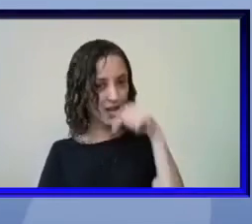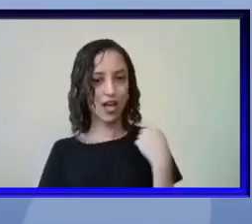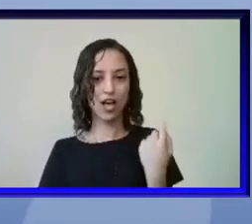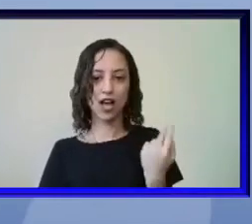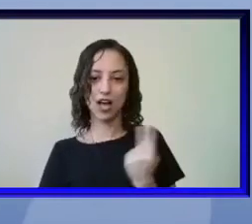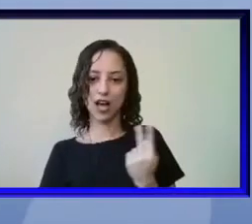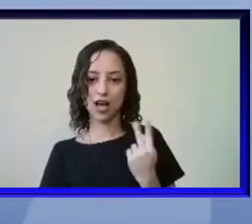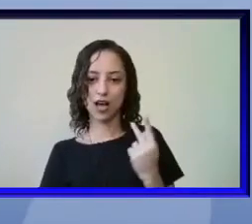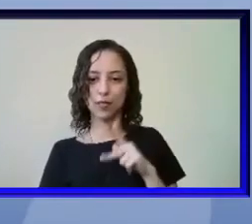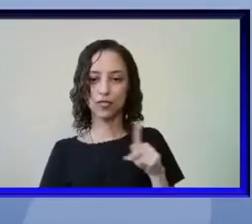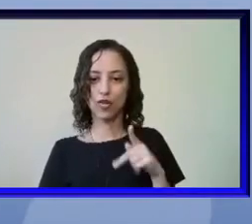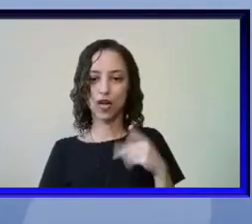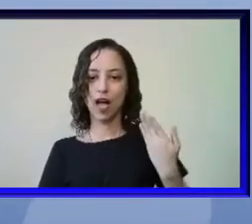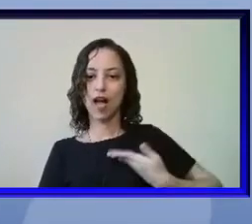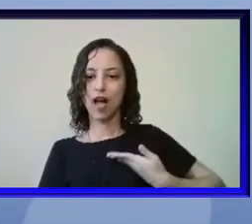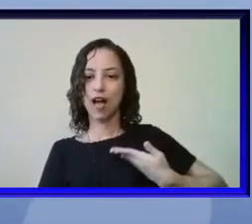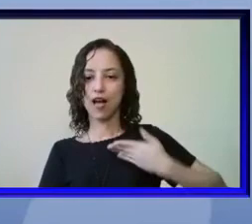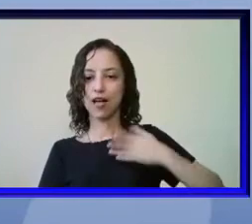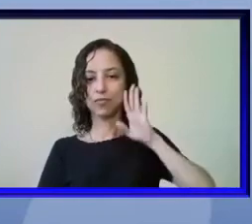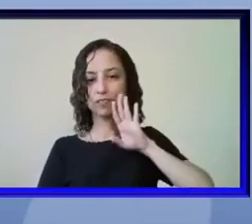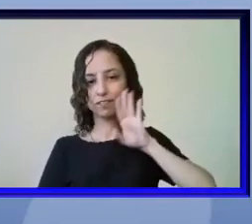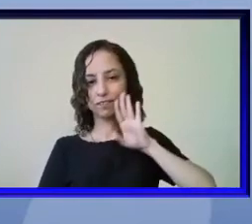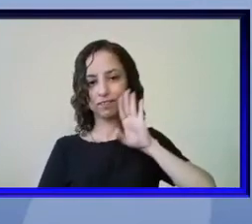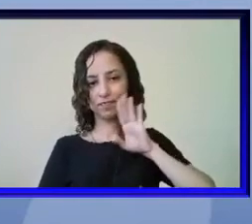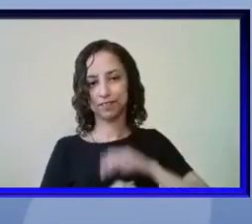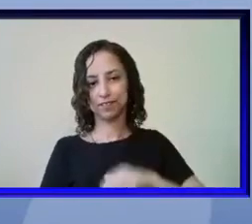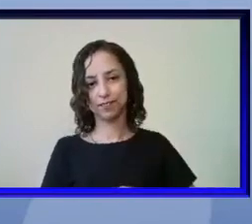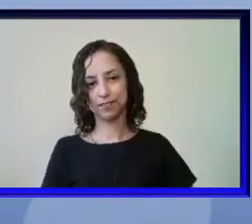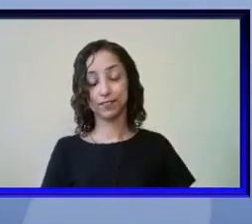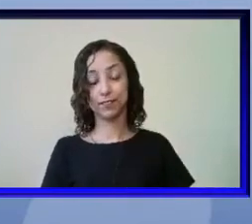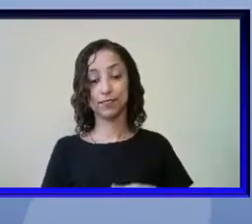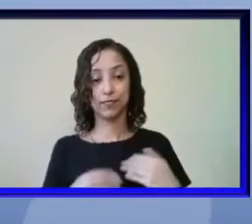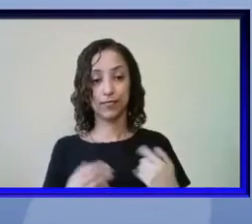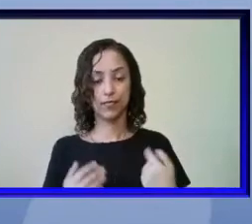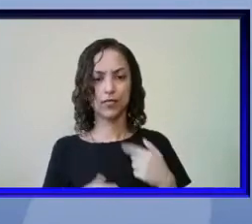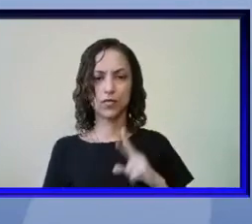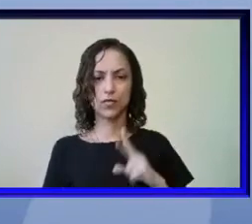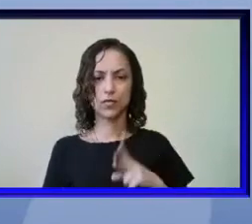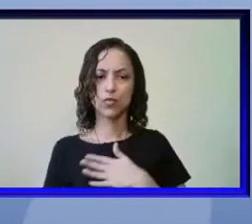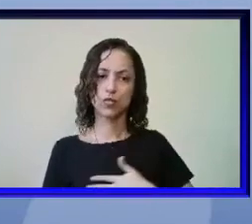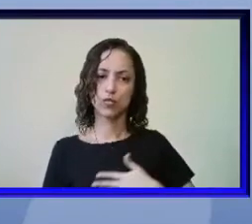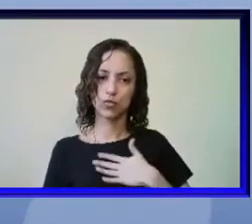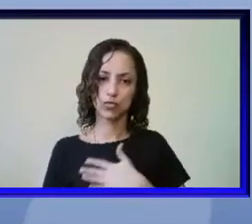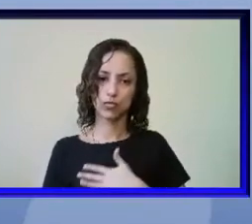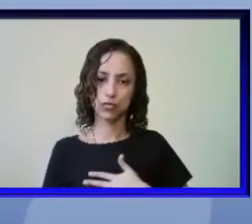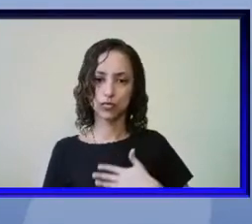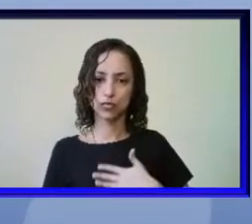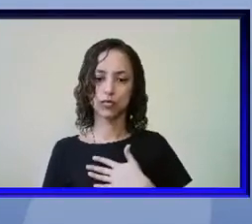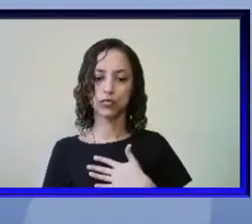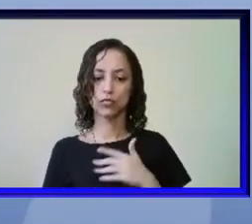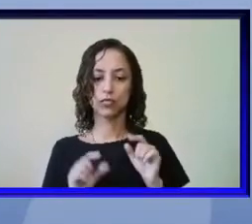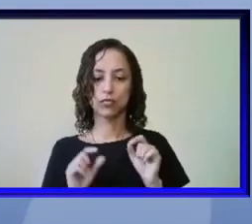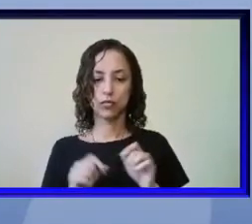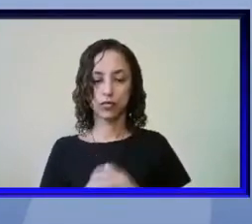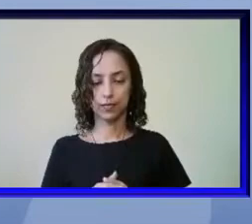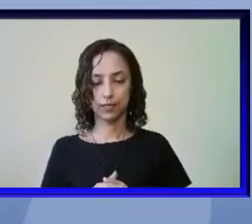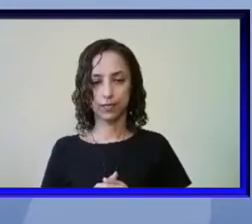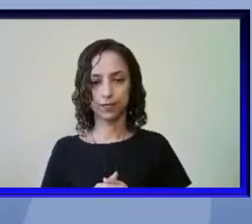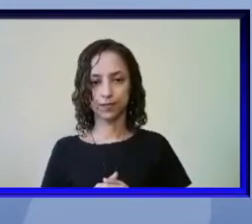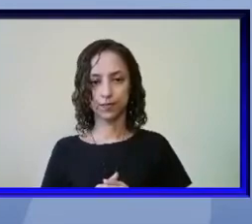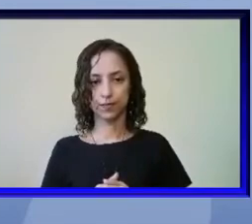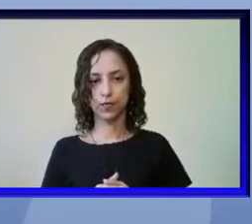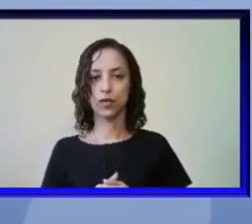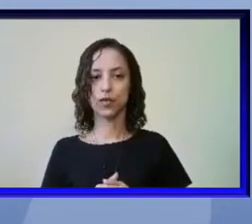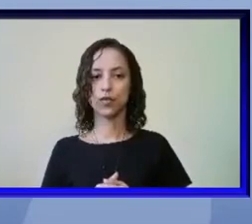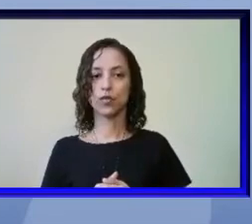amizade muito legal então eu sempre gostei de de